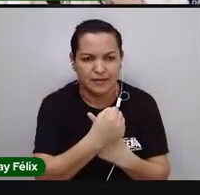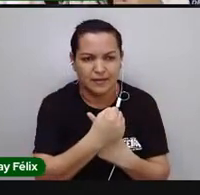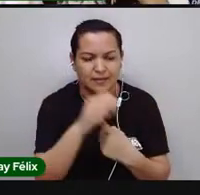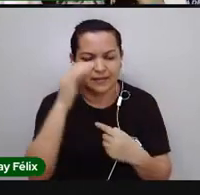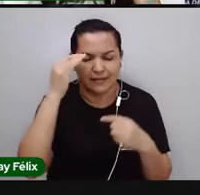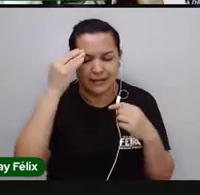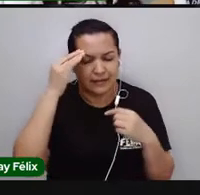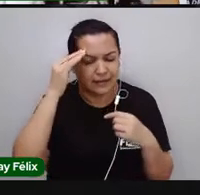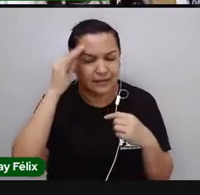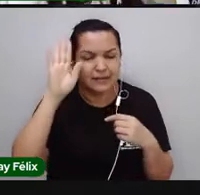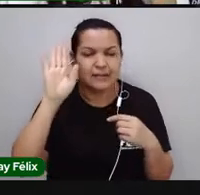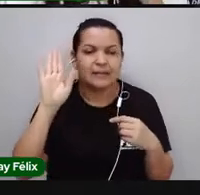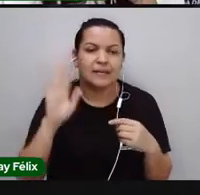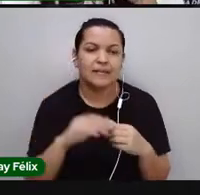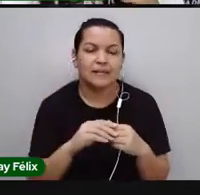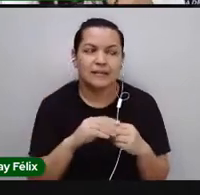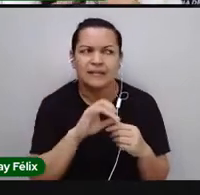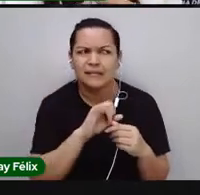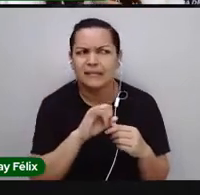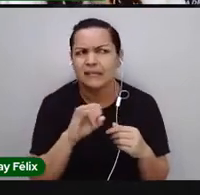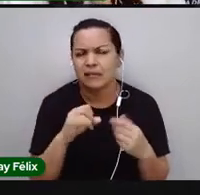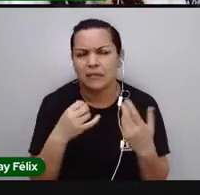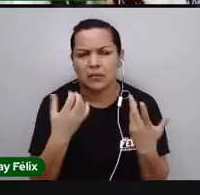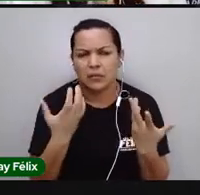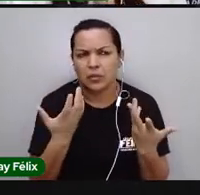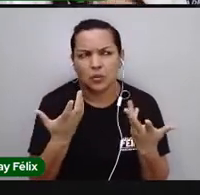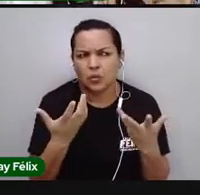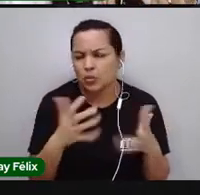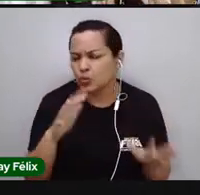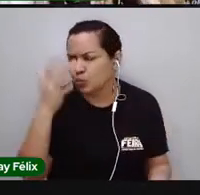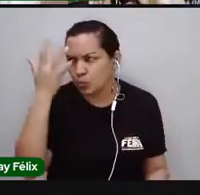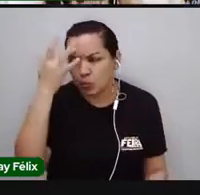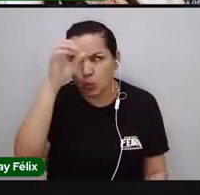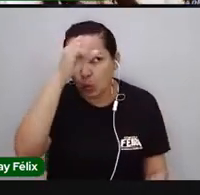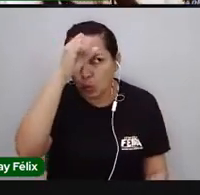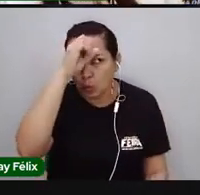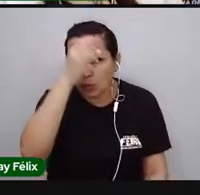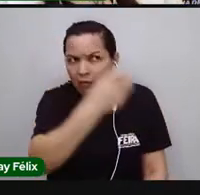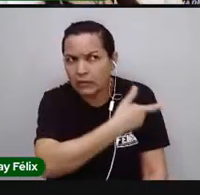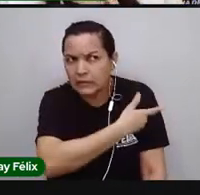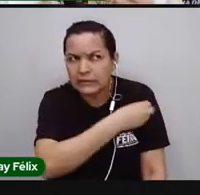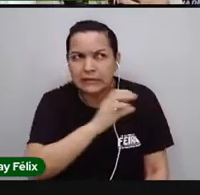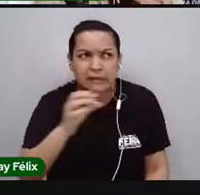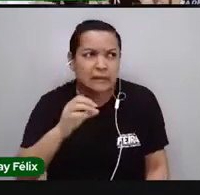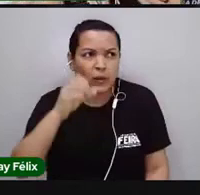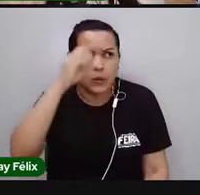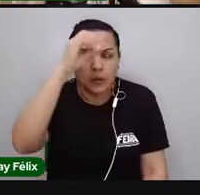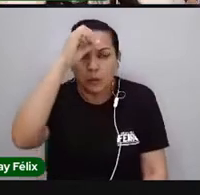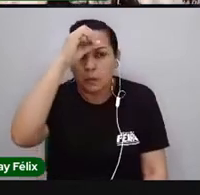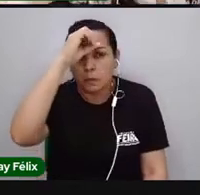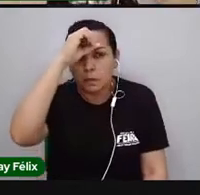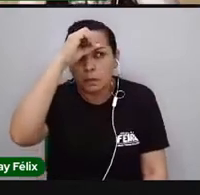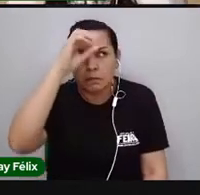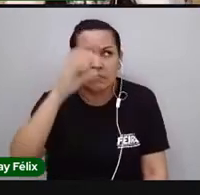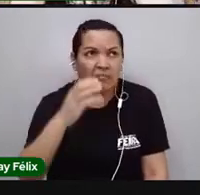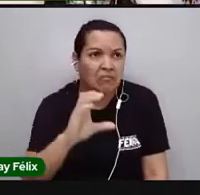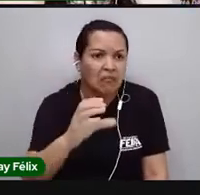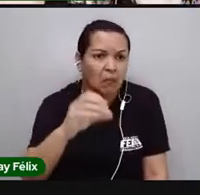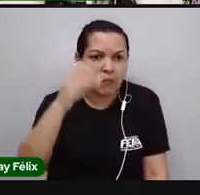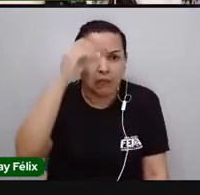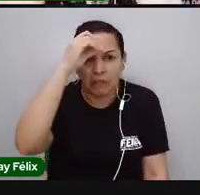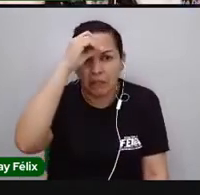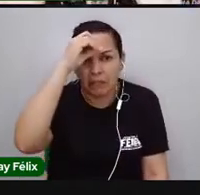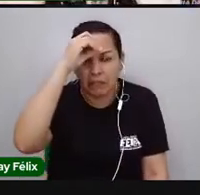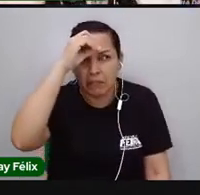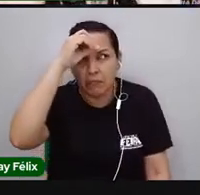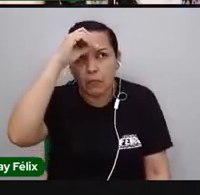que se eu não sei nada sobre vacinas, se eu não sei nada sobre ciência, para que vacina